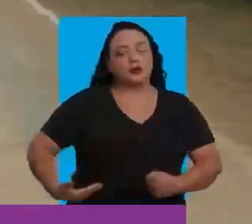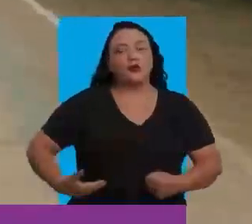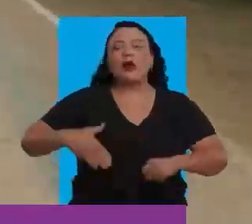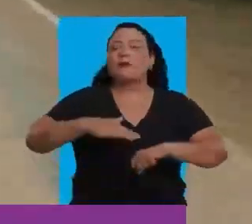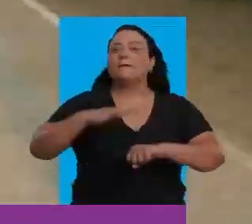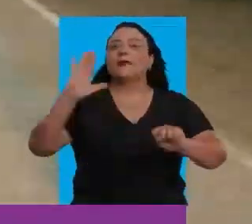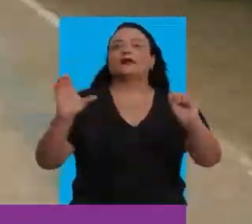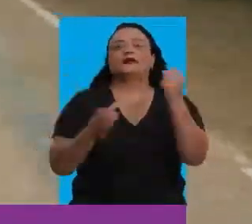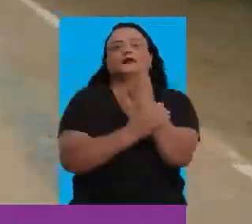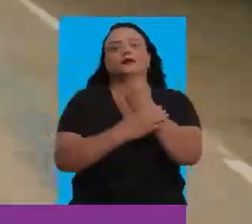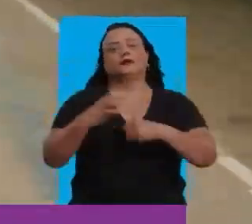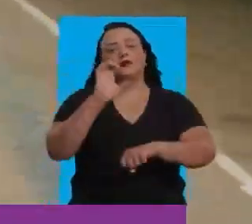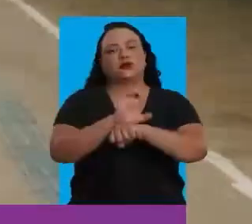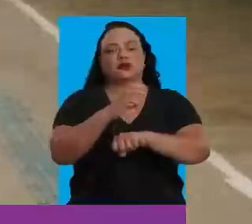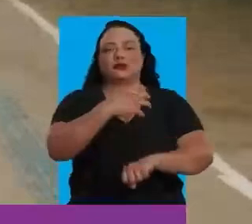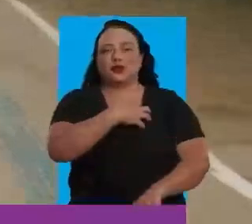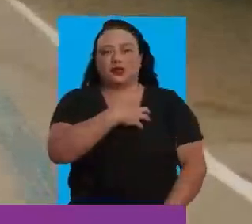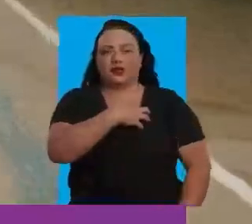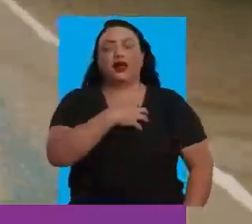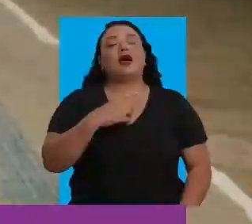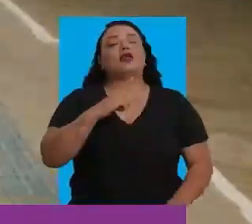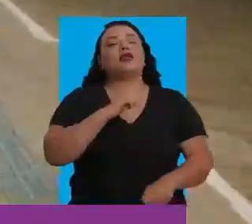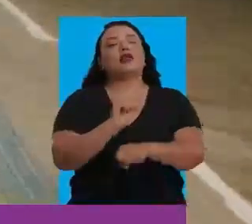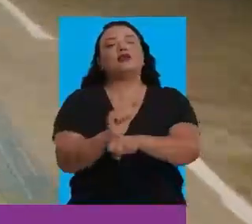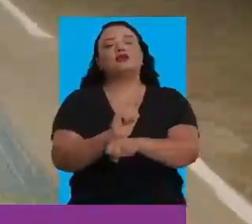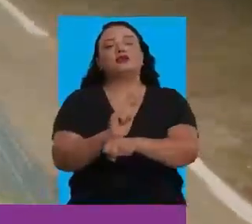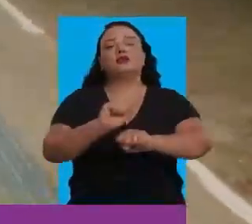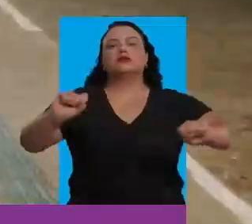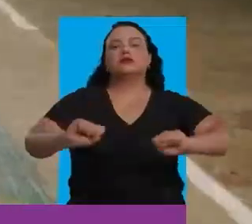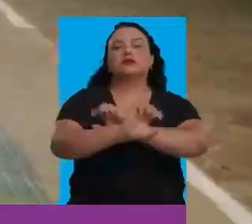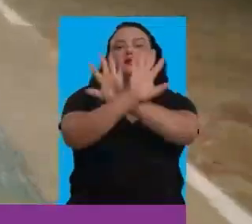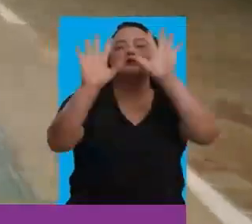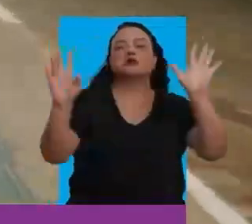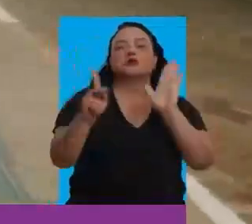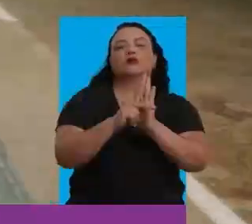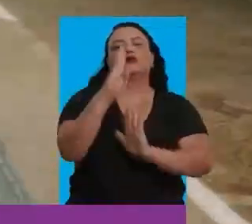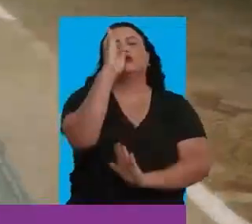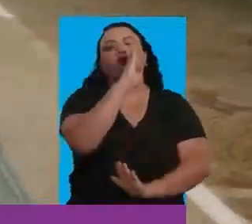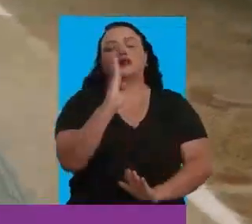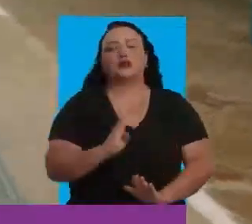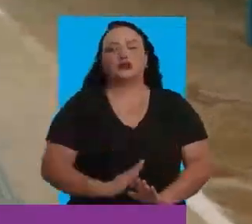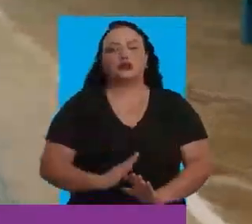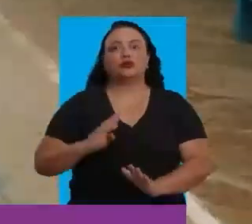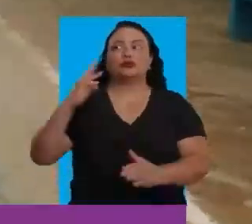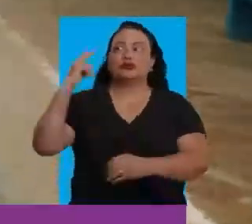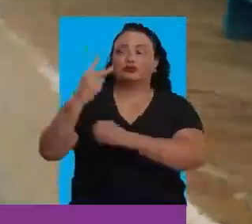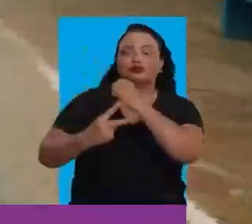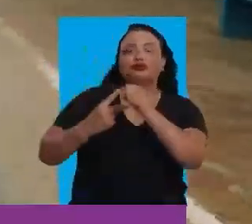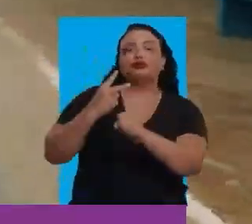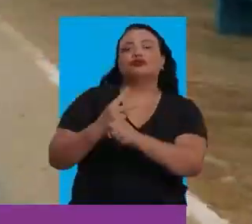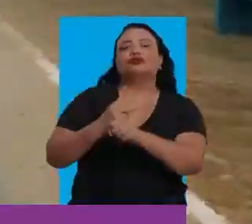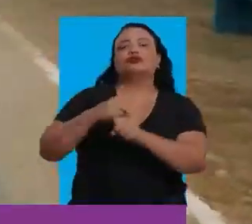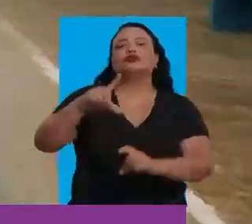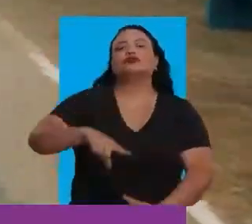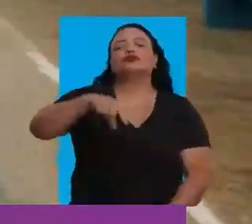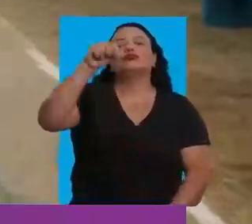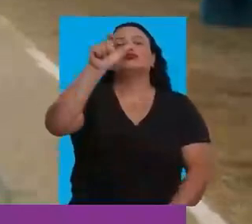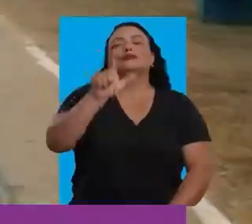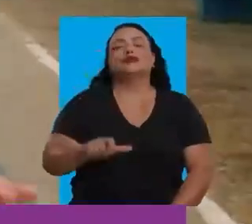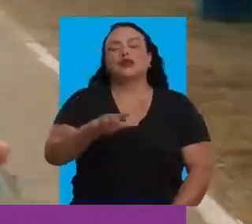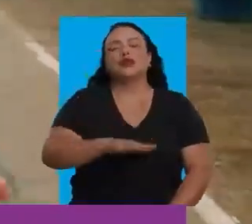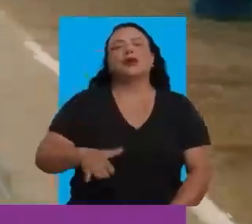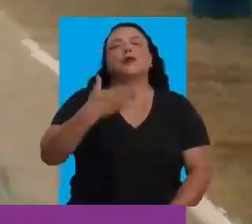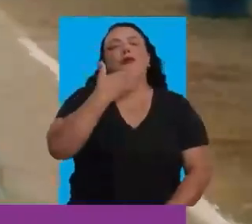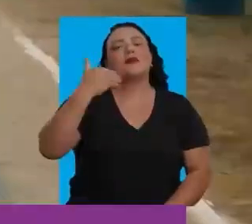Segurança Pública como a mais segura do Estado, que tem uma das gestões mais transparentes do Brasil e que nos últimos dois anos foi